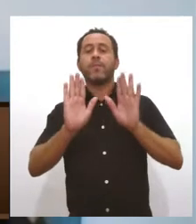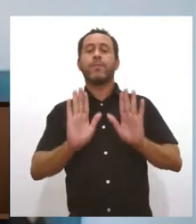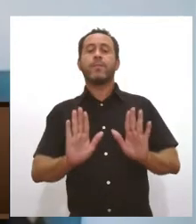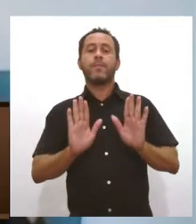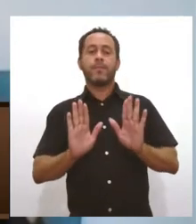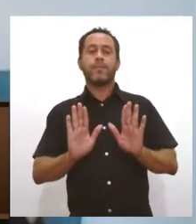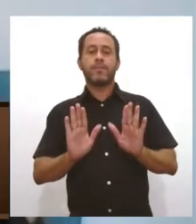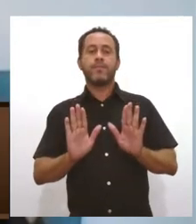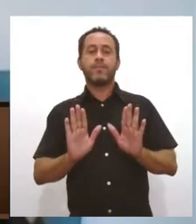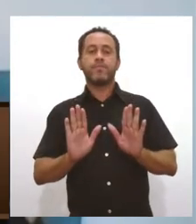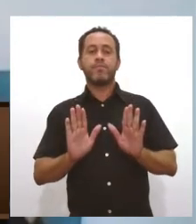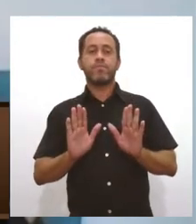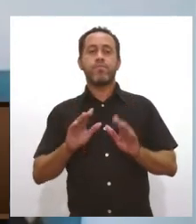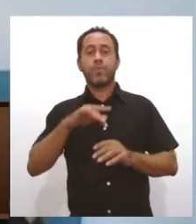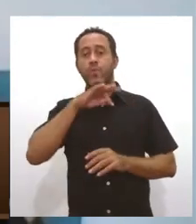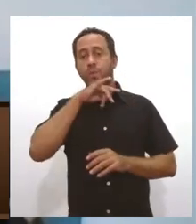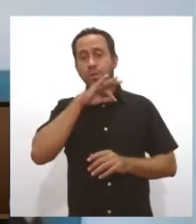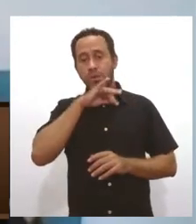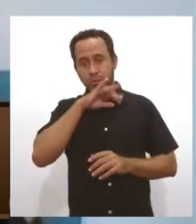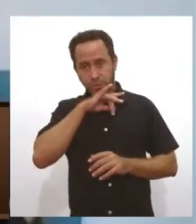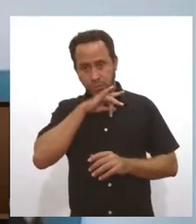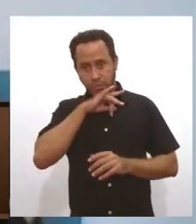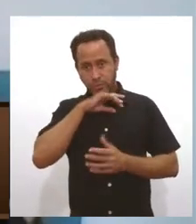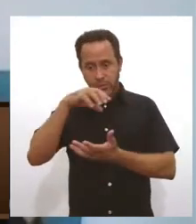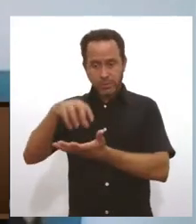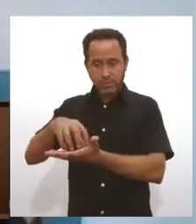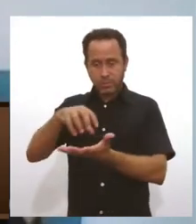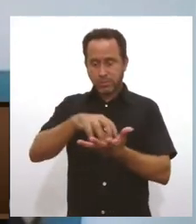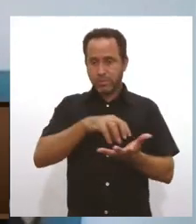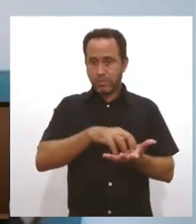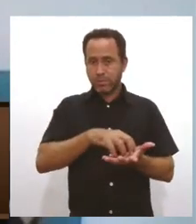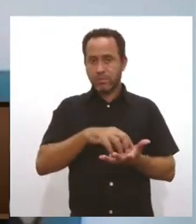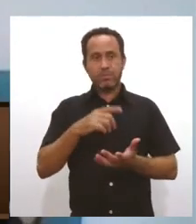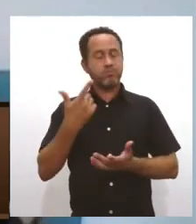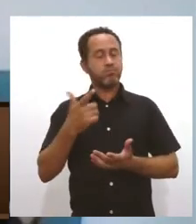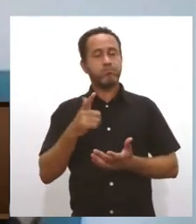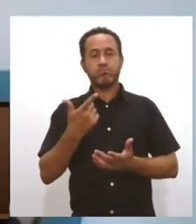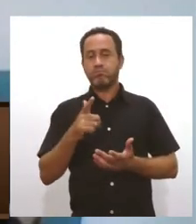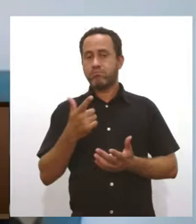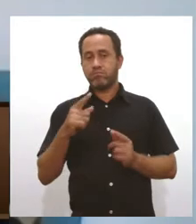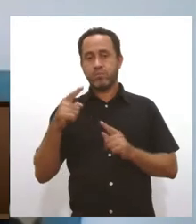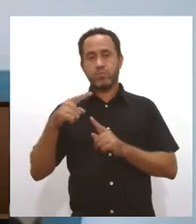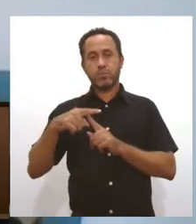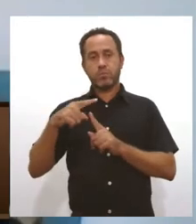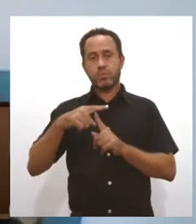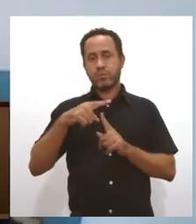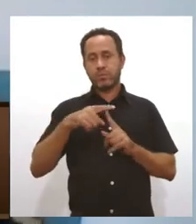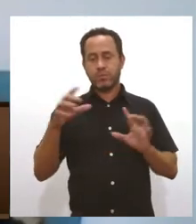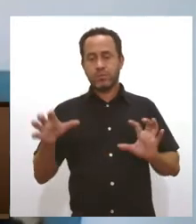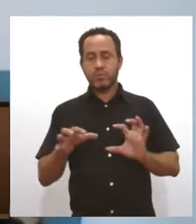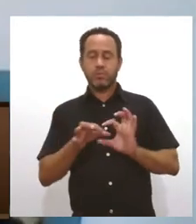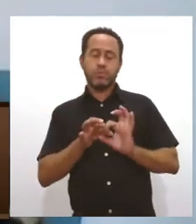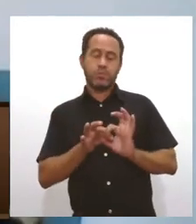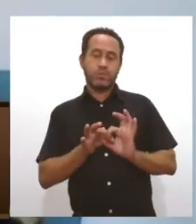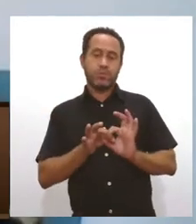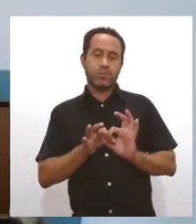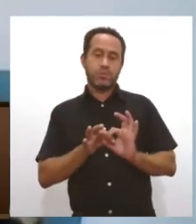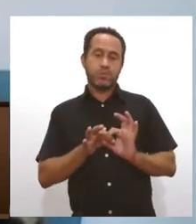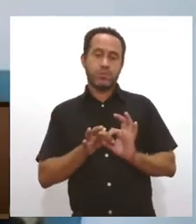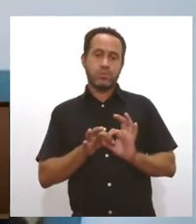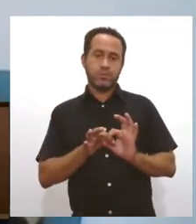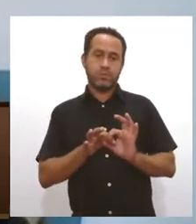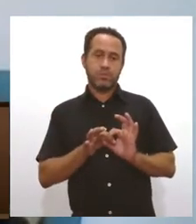prejudica é que essas unidades, elas não têm nenhum tipo de ligação, né? O que a gente chama de corredor